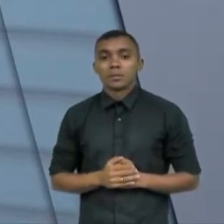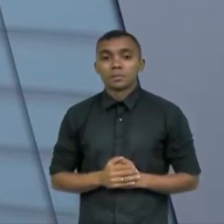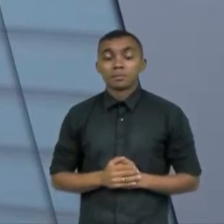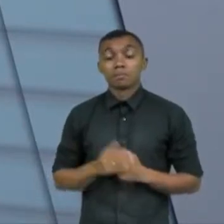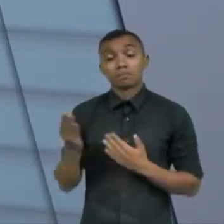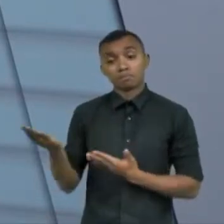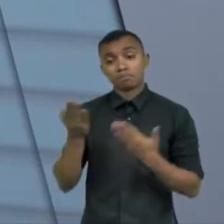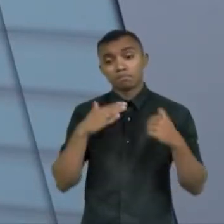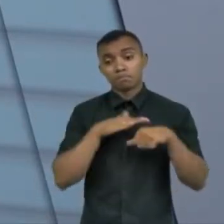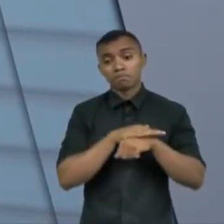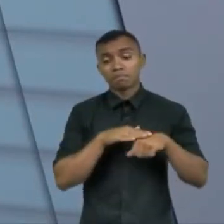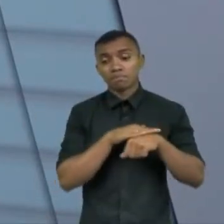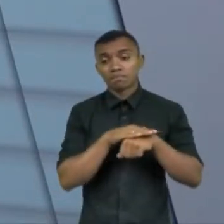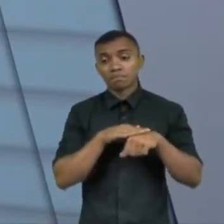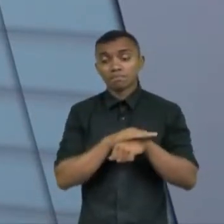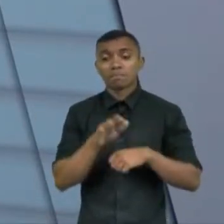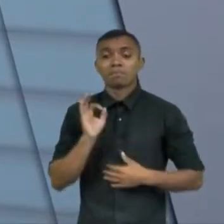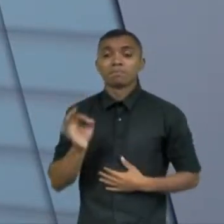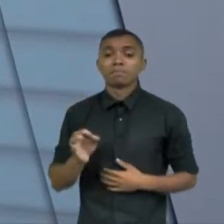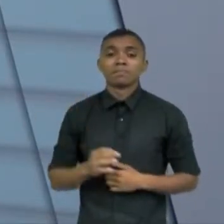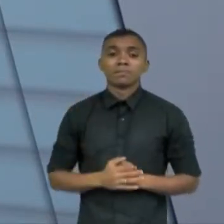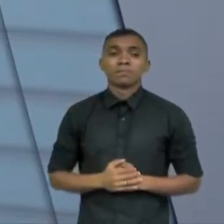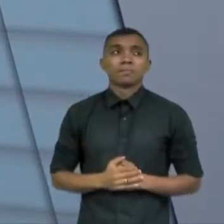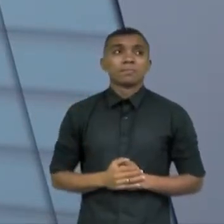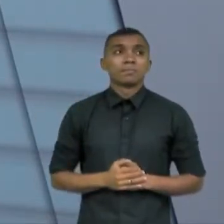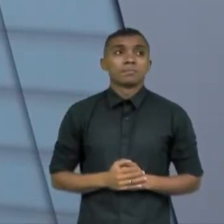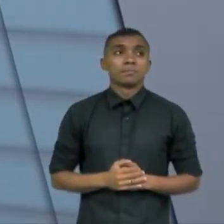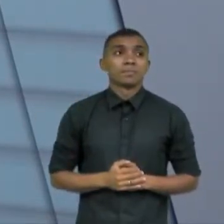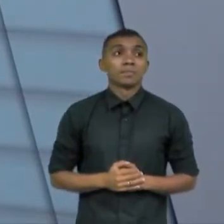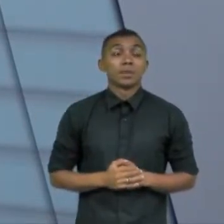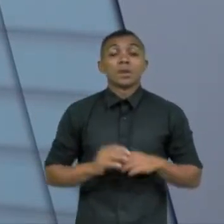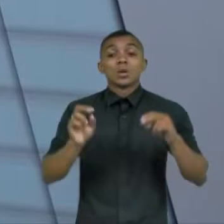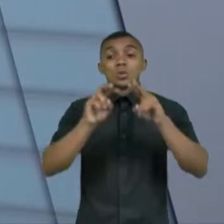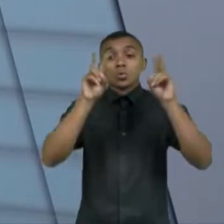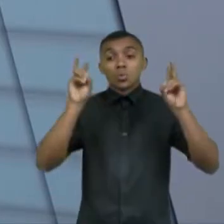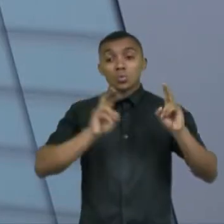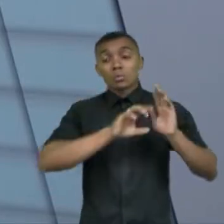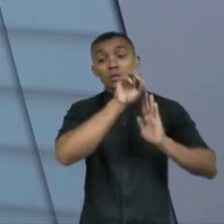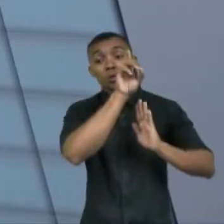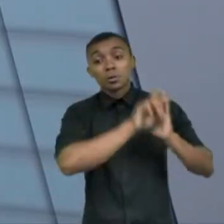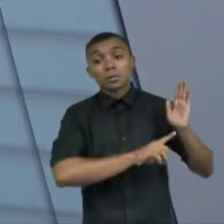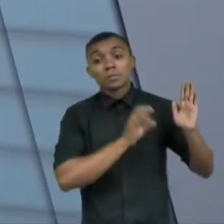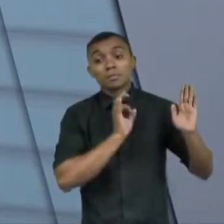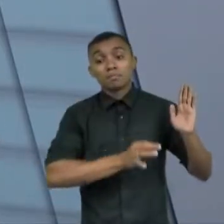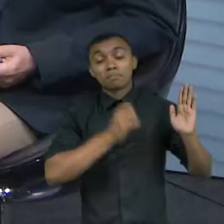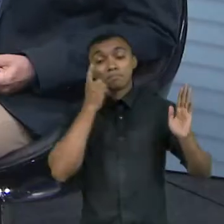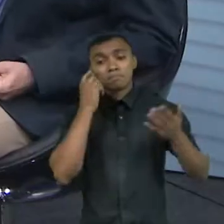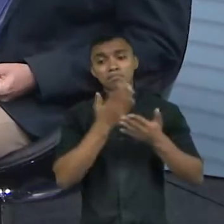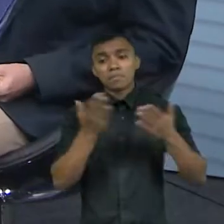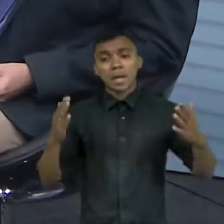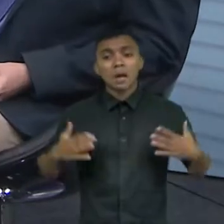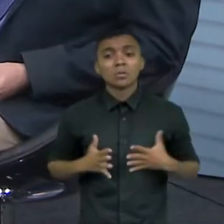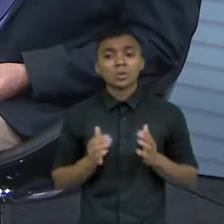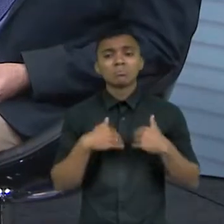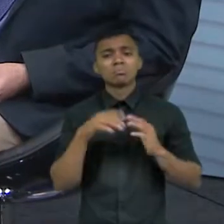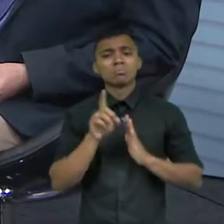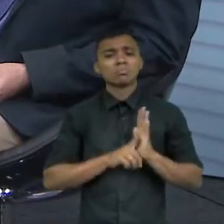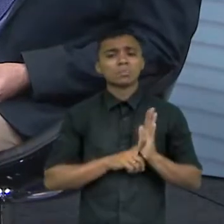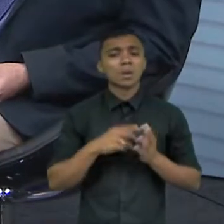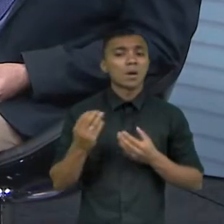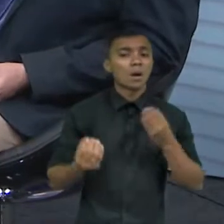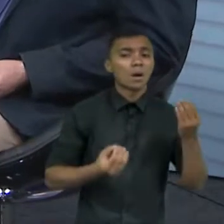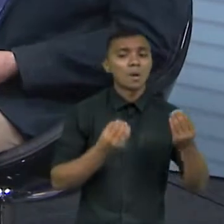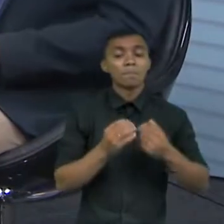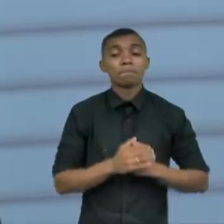isso como estamos à luz dos direitos para os autistas sim esse